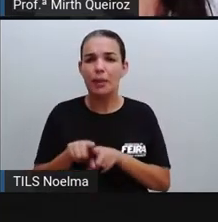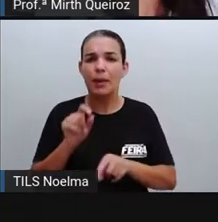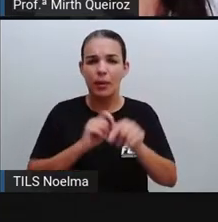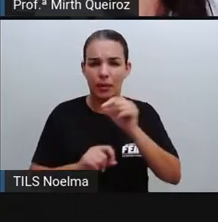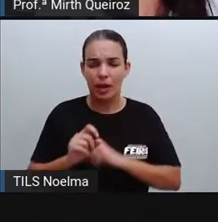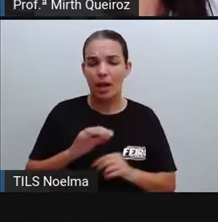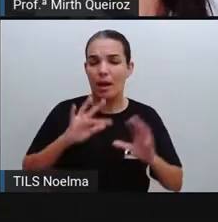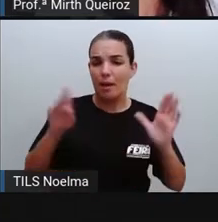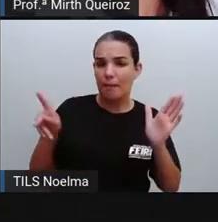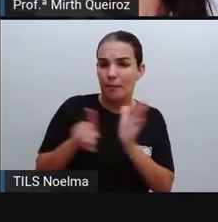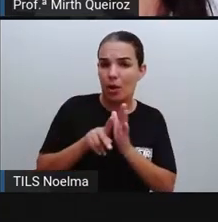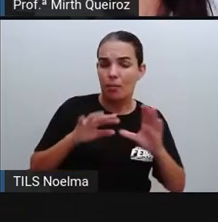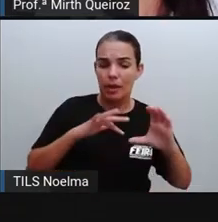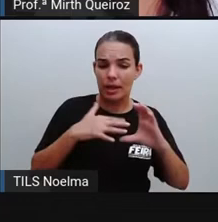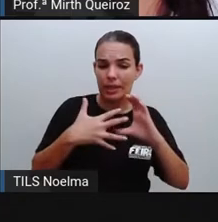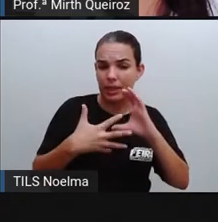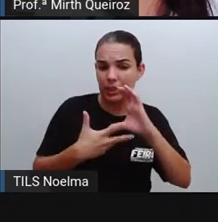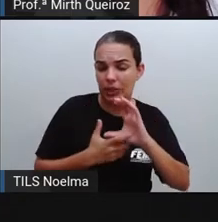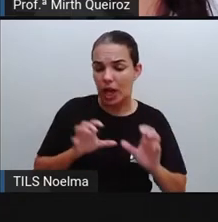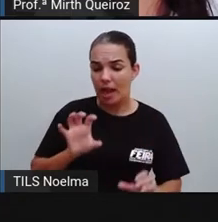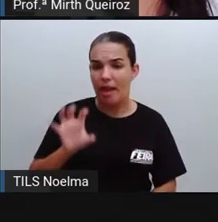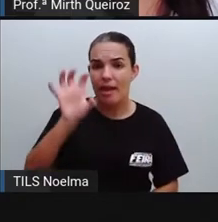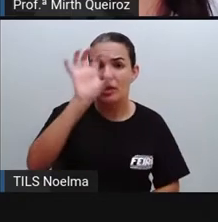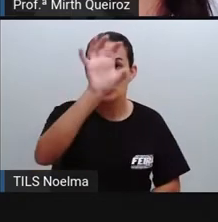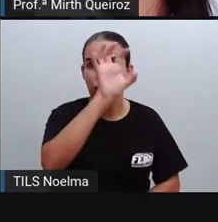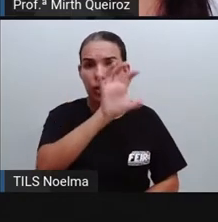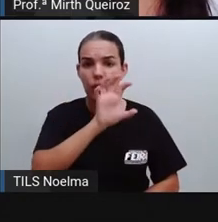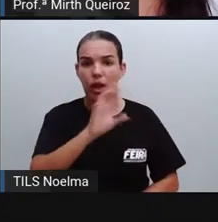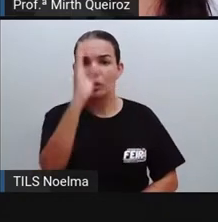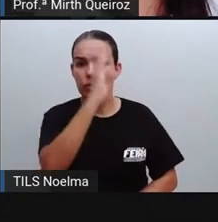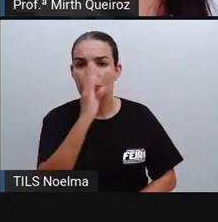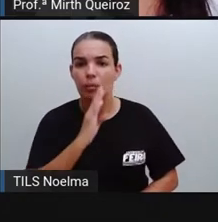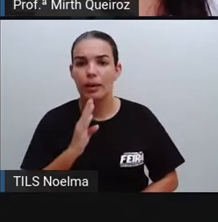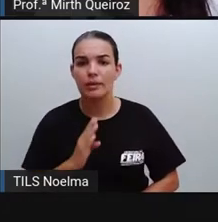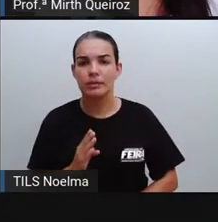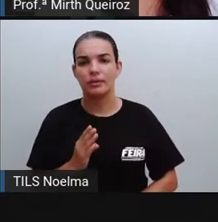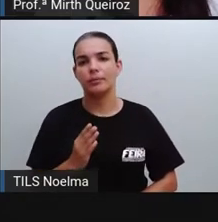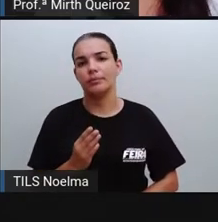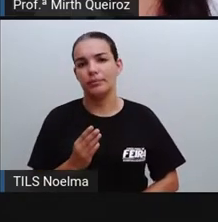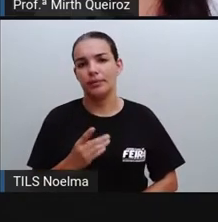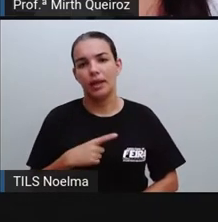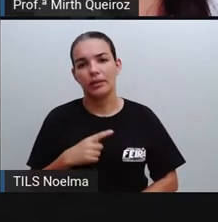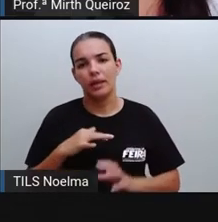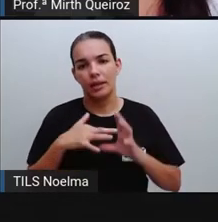Além dela, ela pode adquirir novos elementos de acordo aí com cada região.